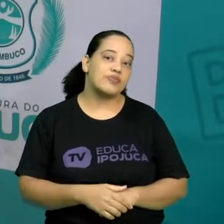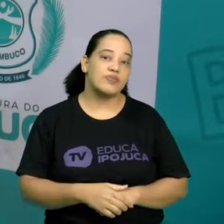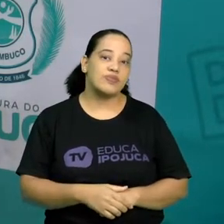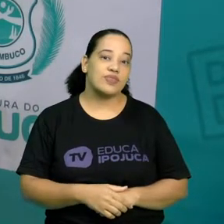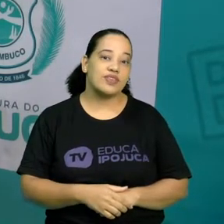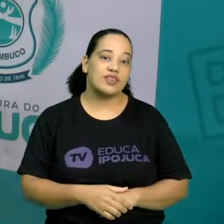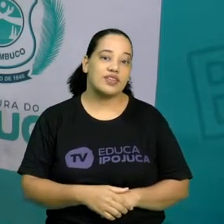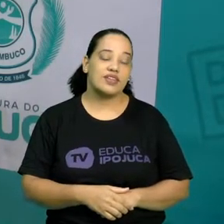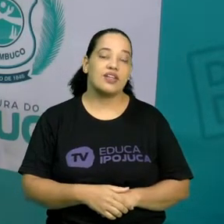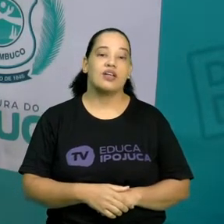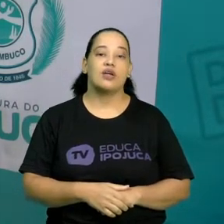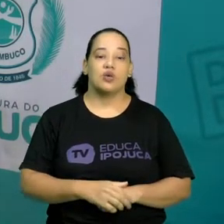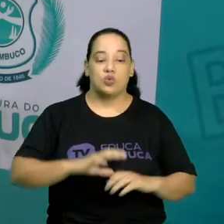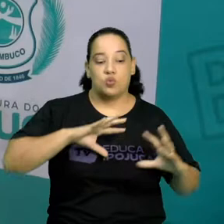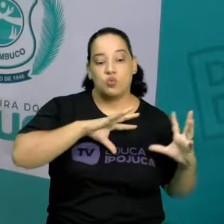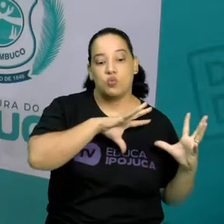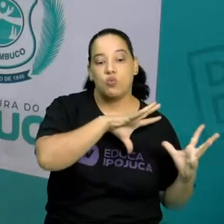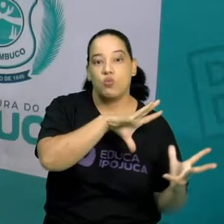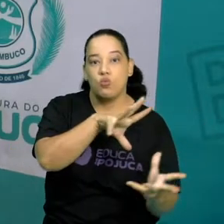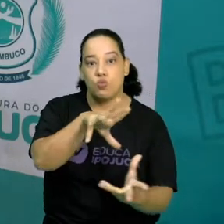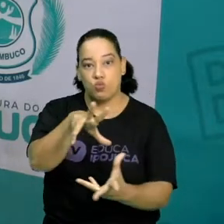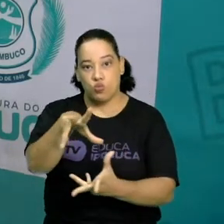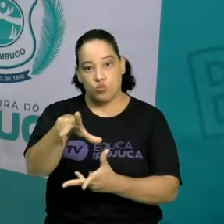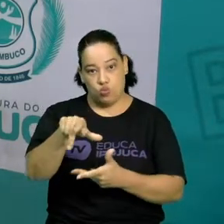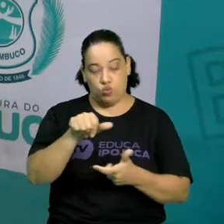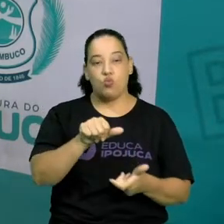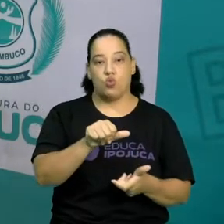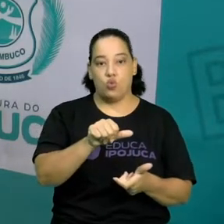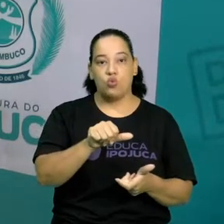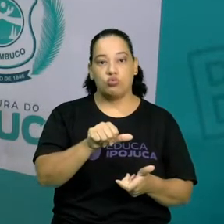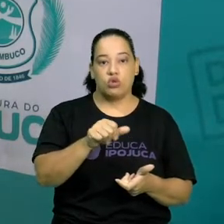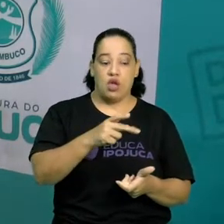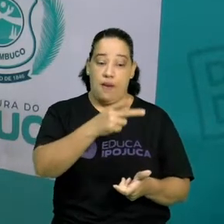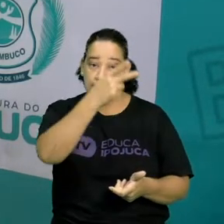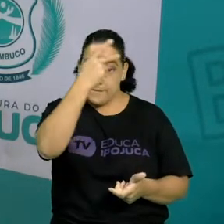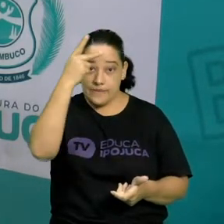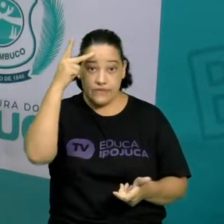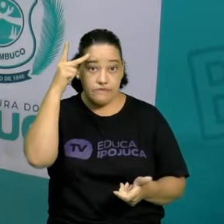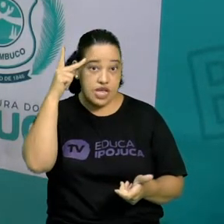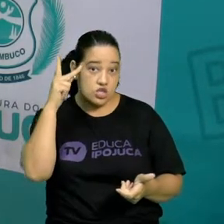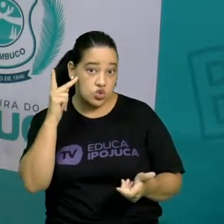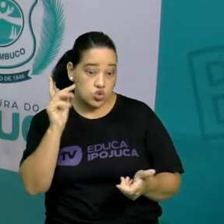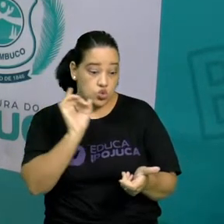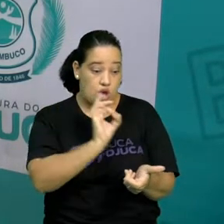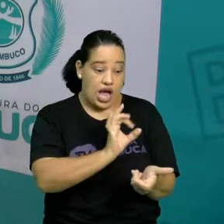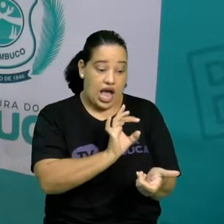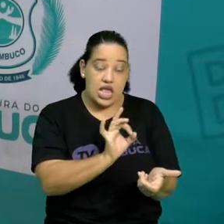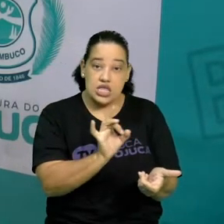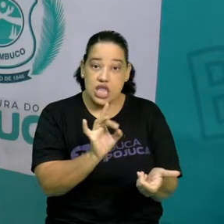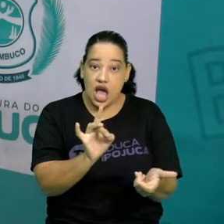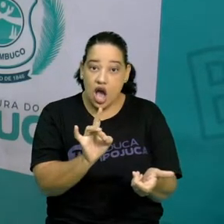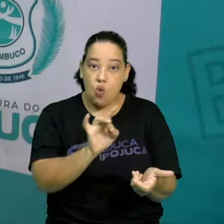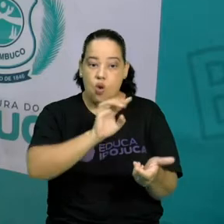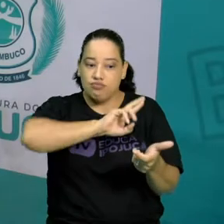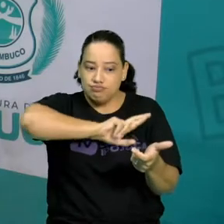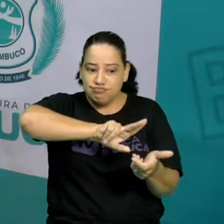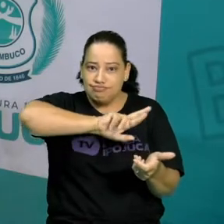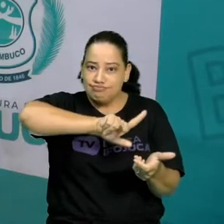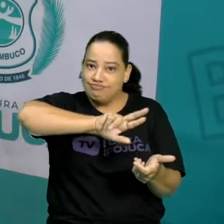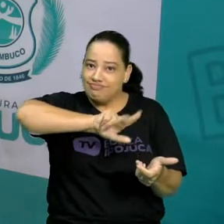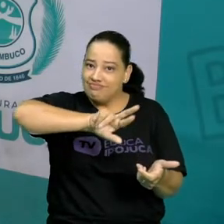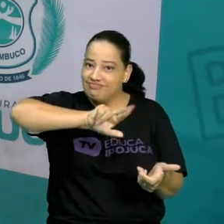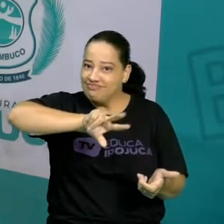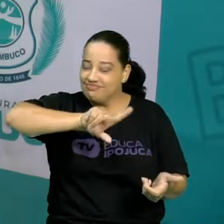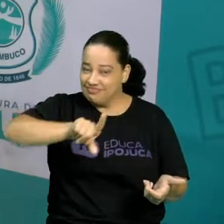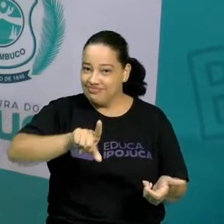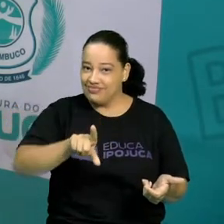Bom, no mundo não existe nenhuma pessoa igual. Nós vimos que as pessoas, elas são diferentes, certo? Então, cada